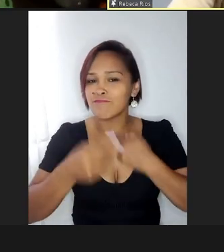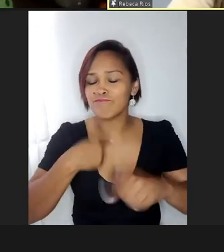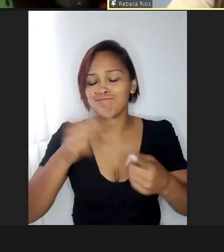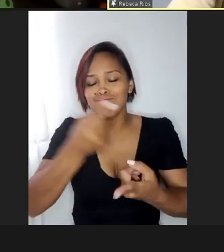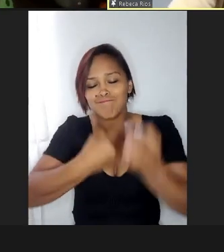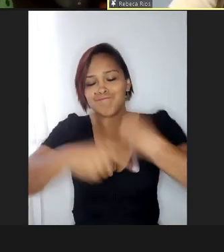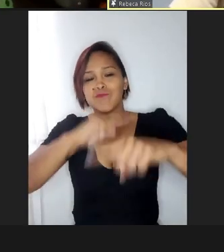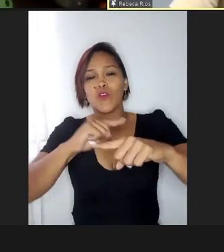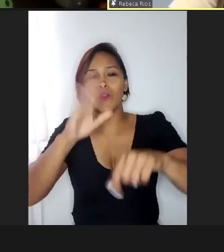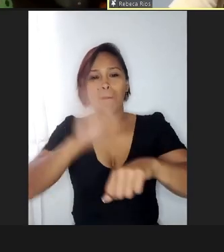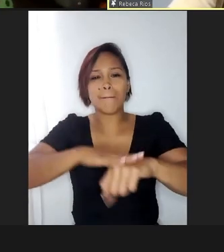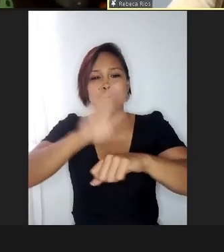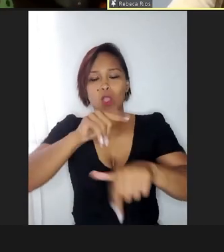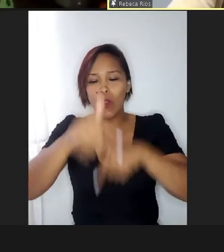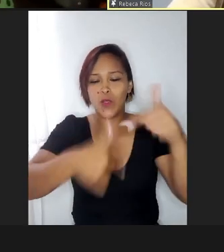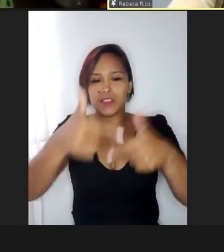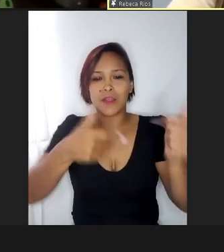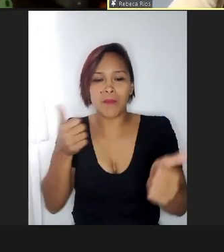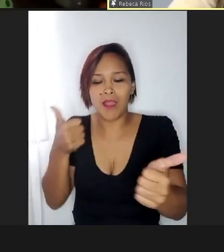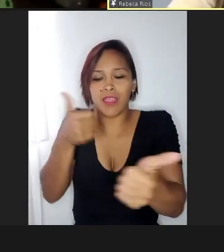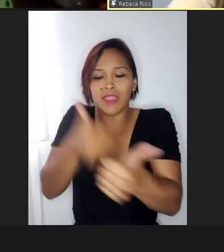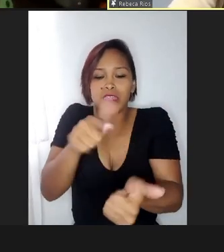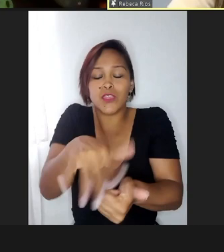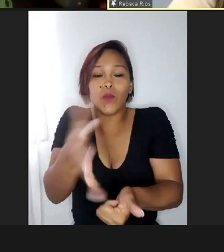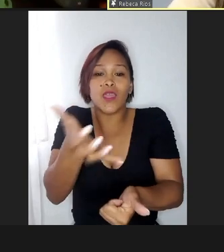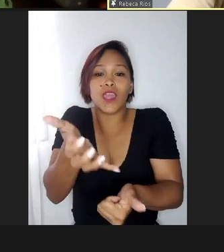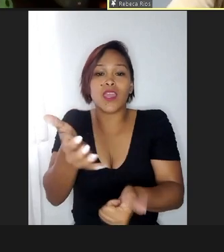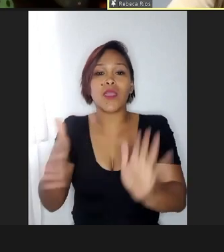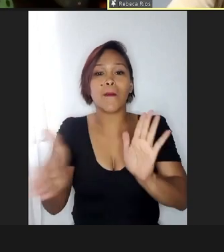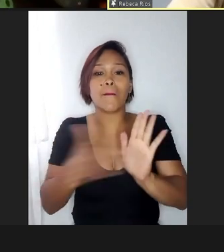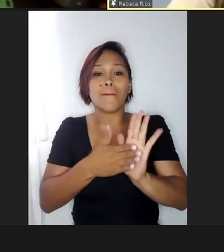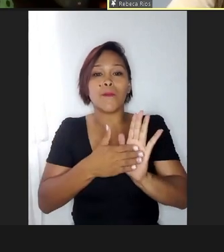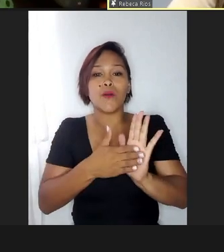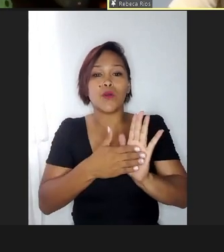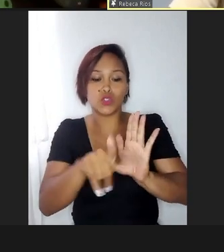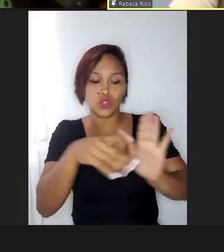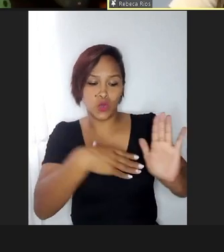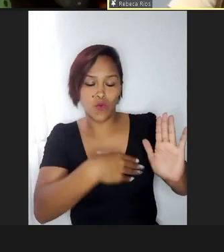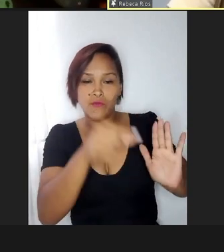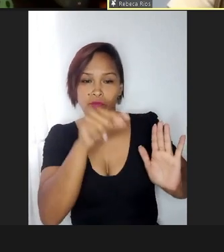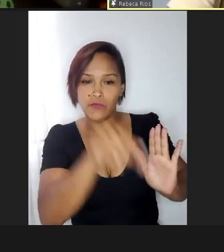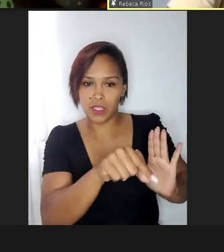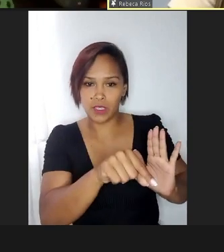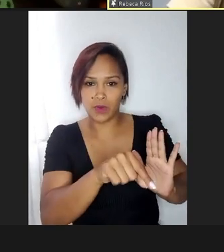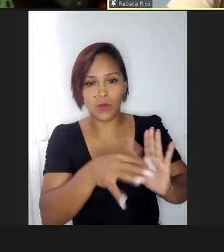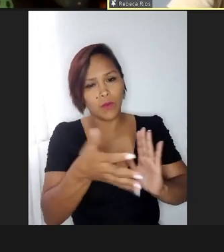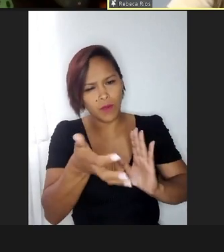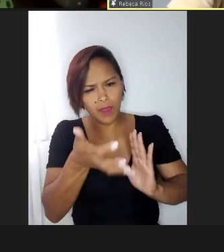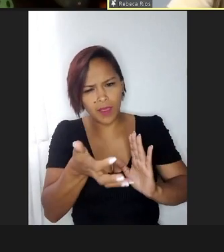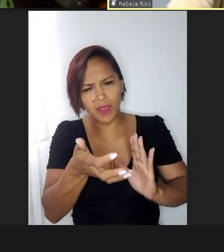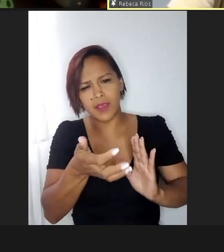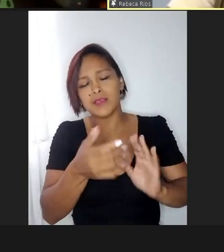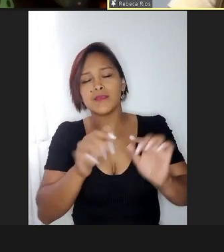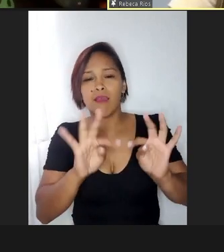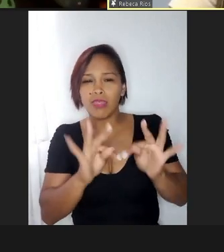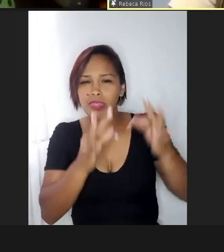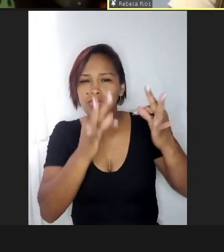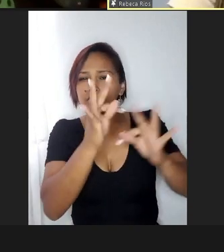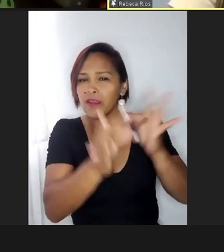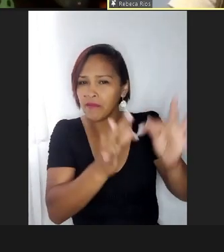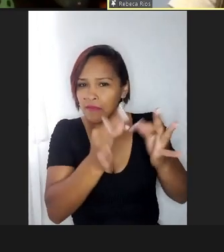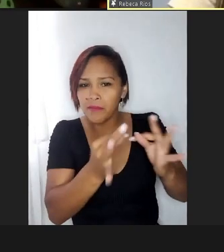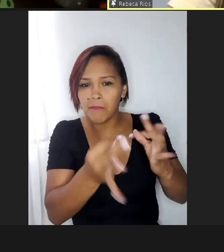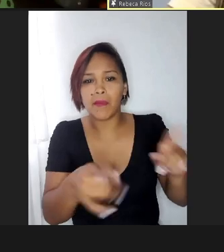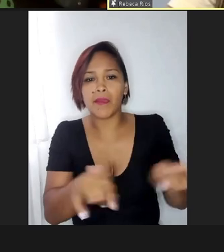maior quando trabalha dentro do interesse dele, não, é o interesse do seu filho, né, que essa, que esse tratamento, né, que,